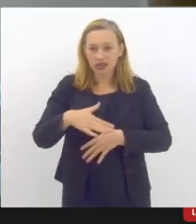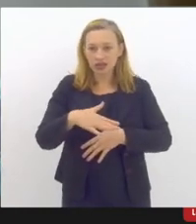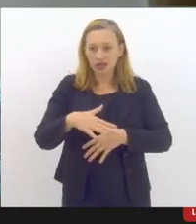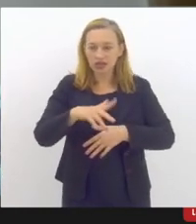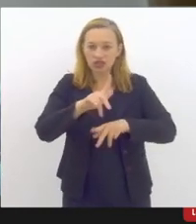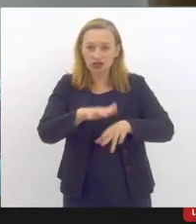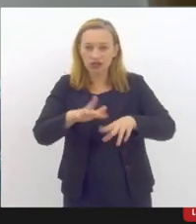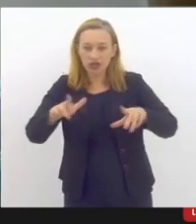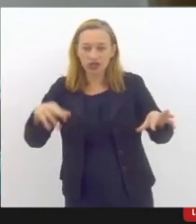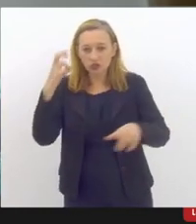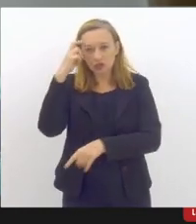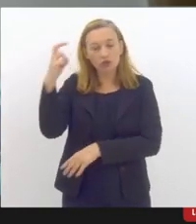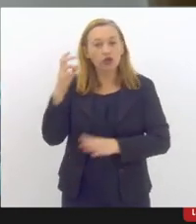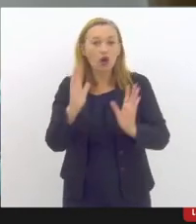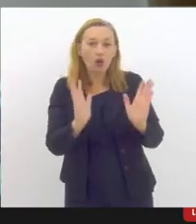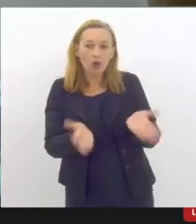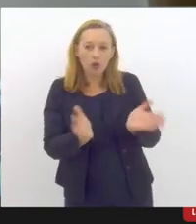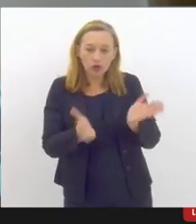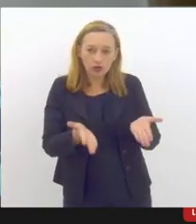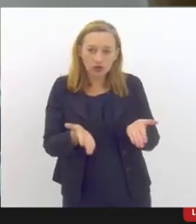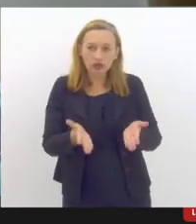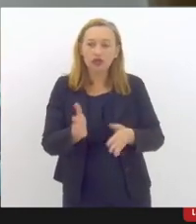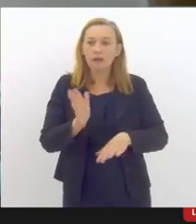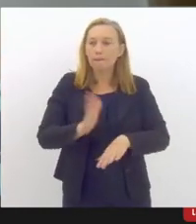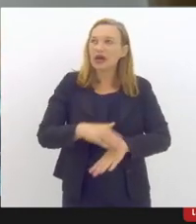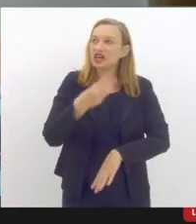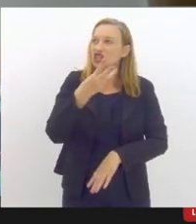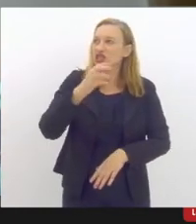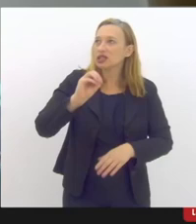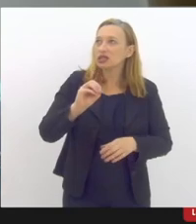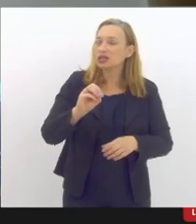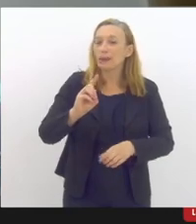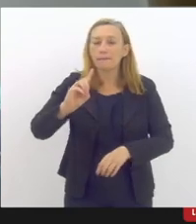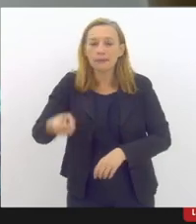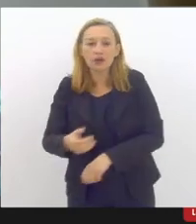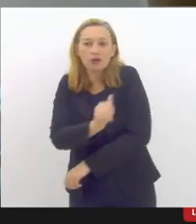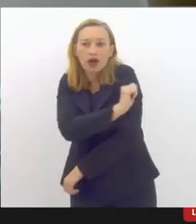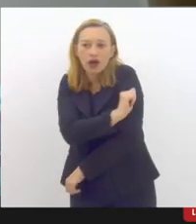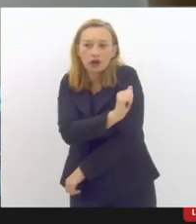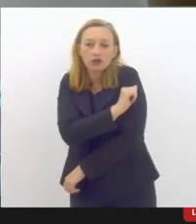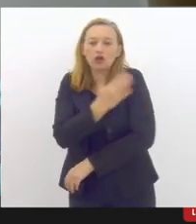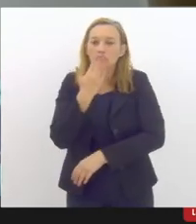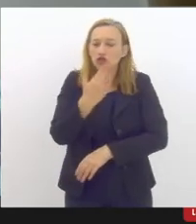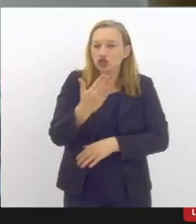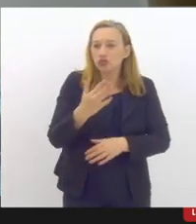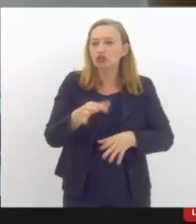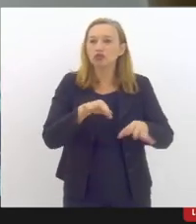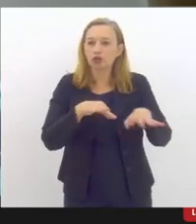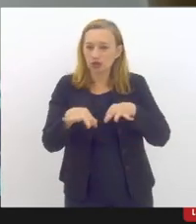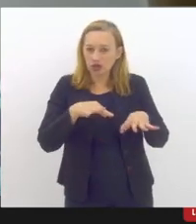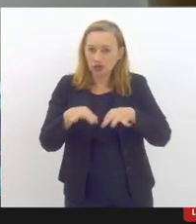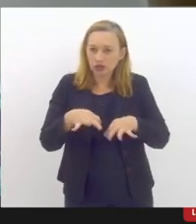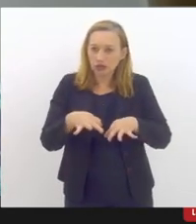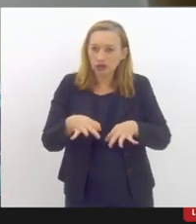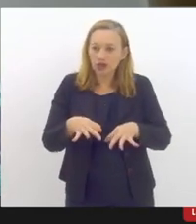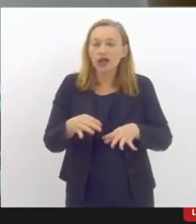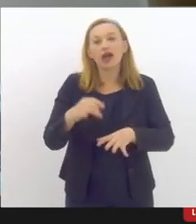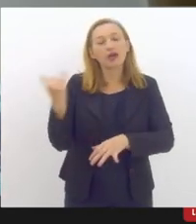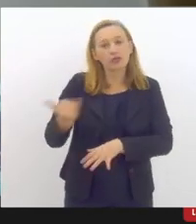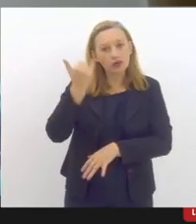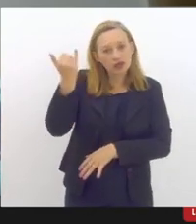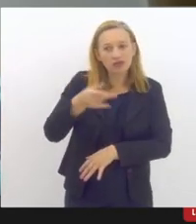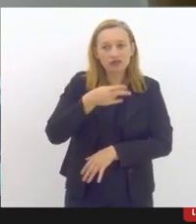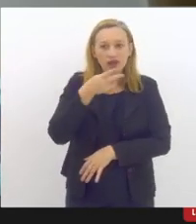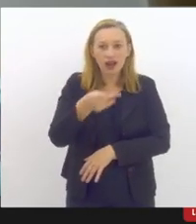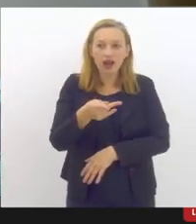hoje a gente, de alguma maneira, já atendeu mais de 30 mil alunos com algum tipo de projeto, e aí é importante destacar